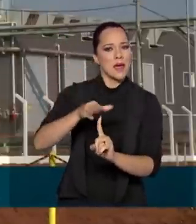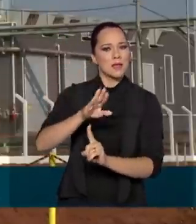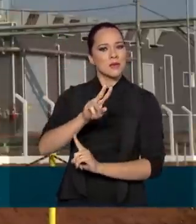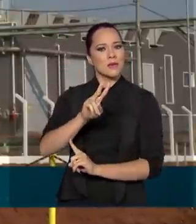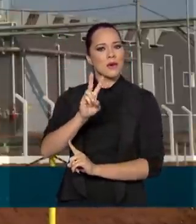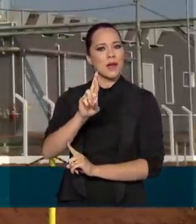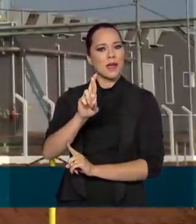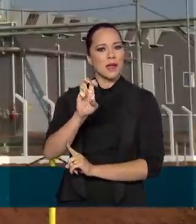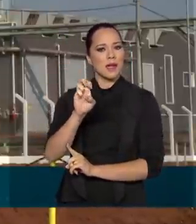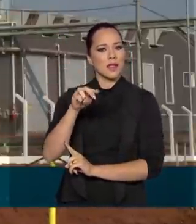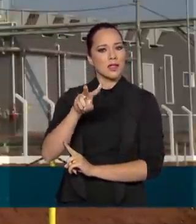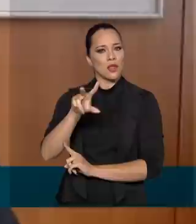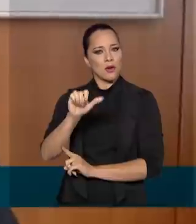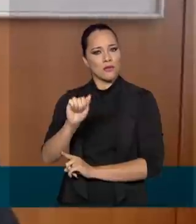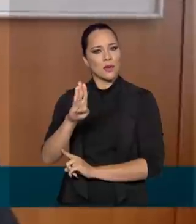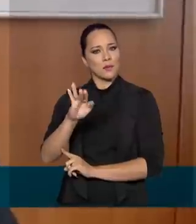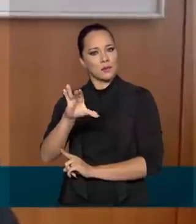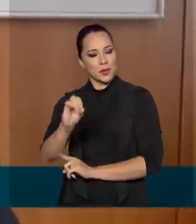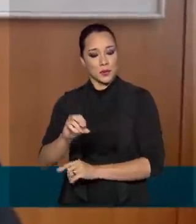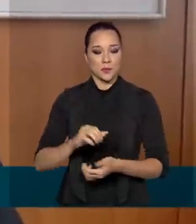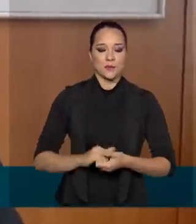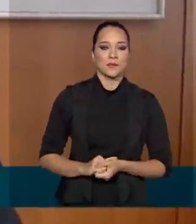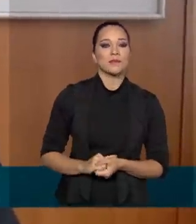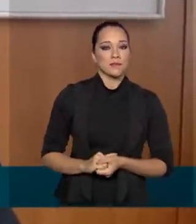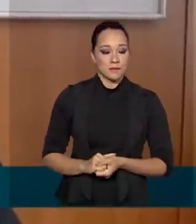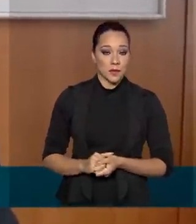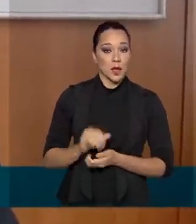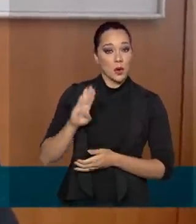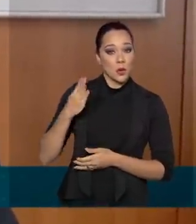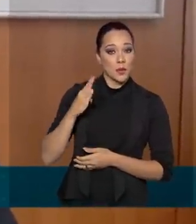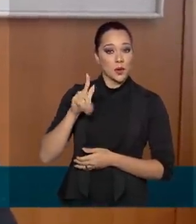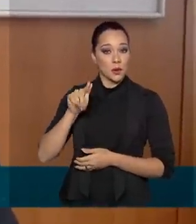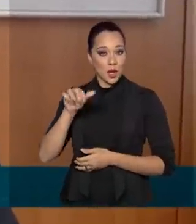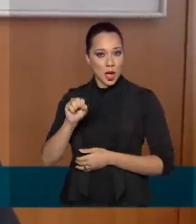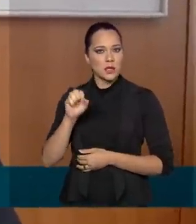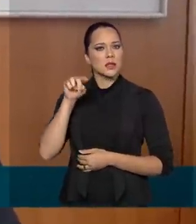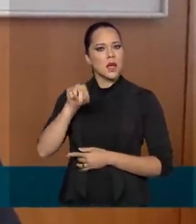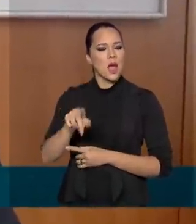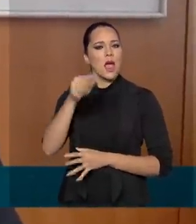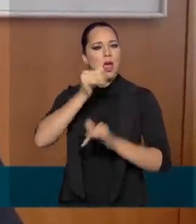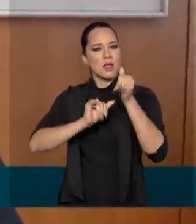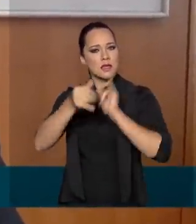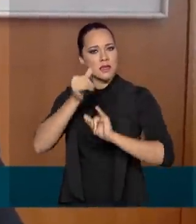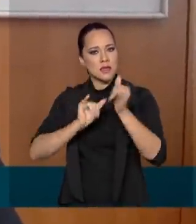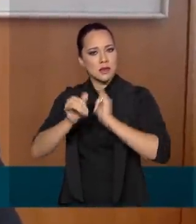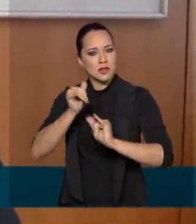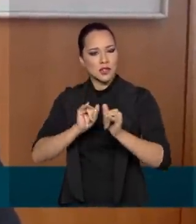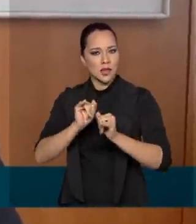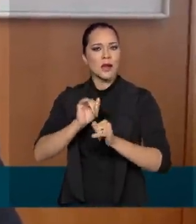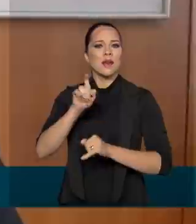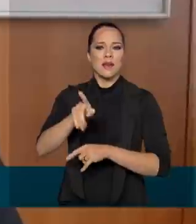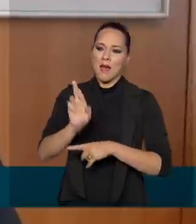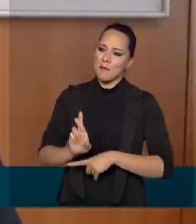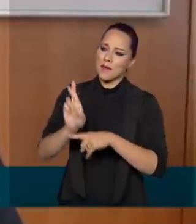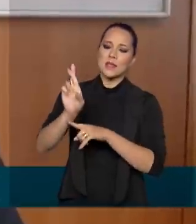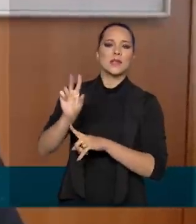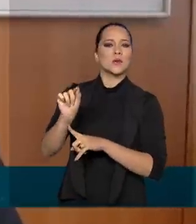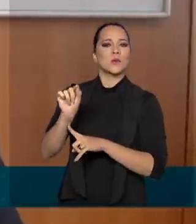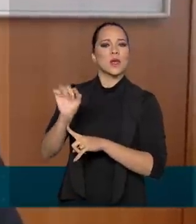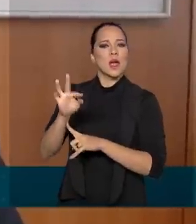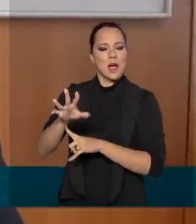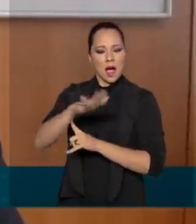Política Nacional de Biocombustíveis. O biogás é uma fonte distribuída de energia e representa uma fonte